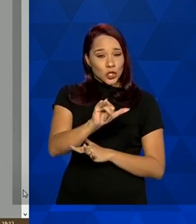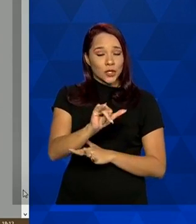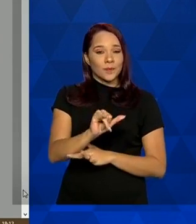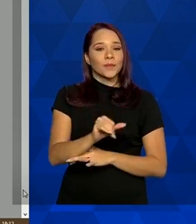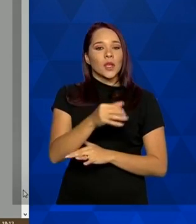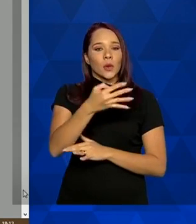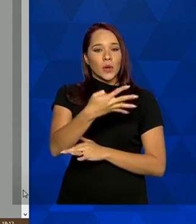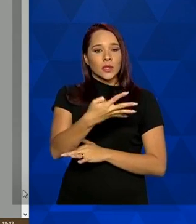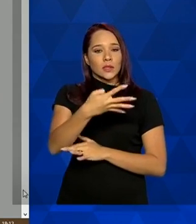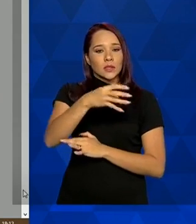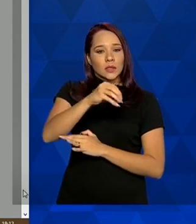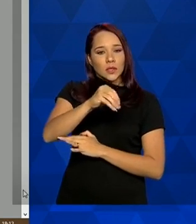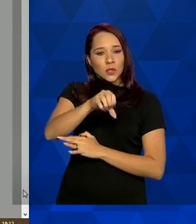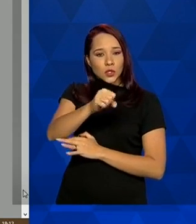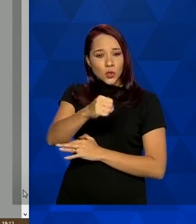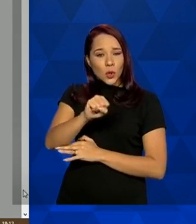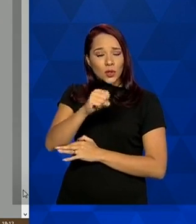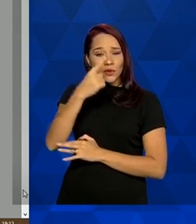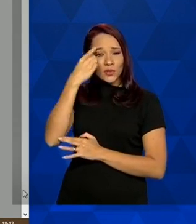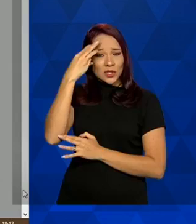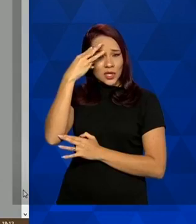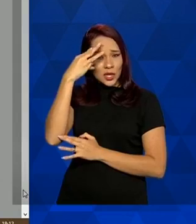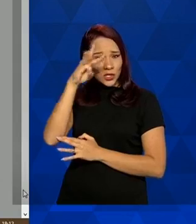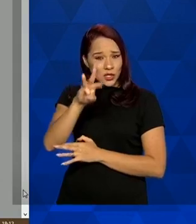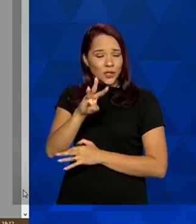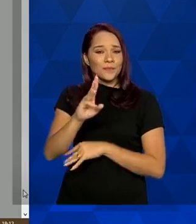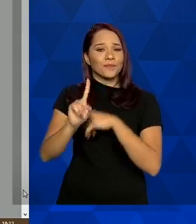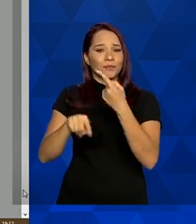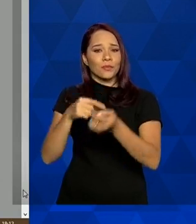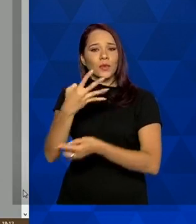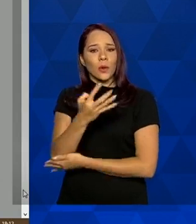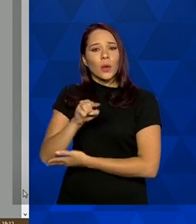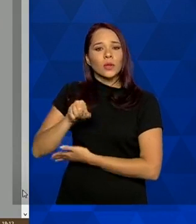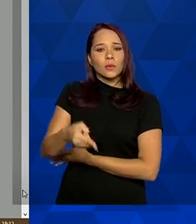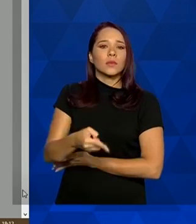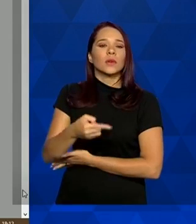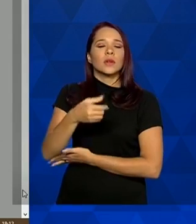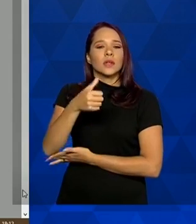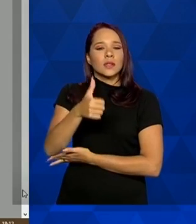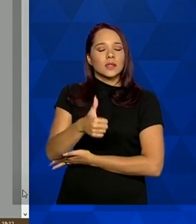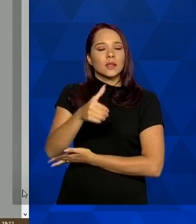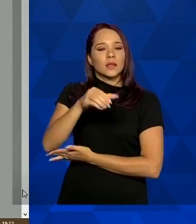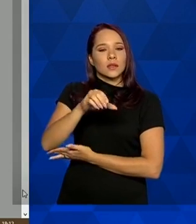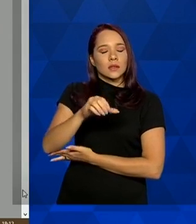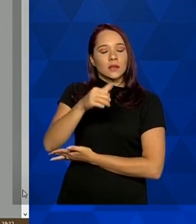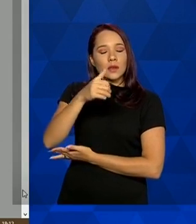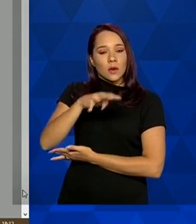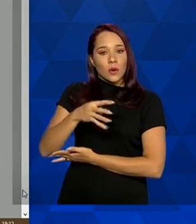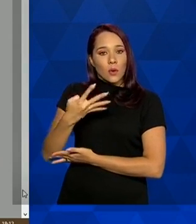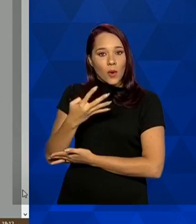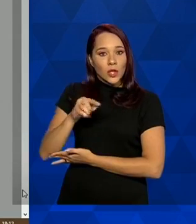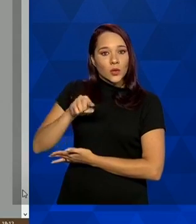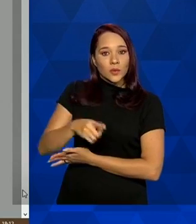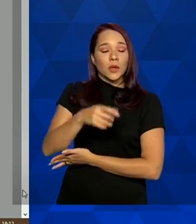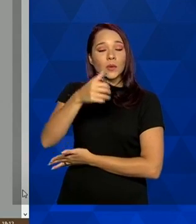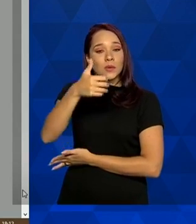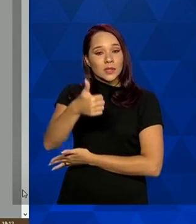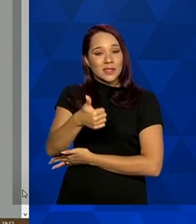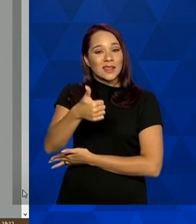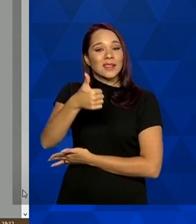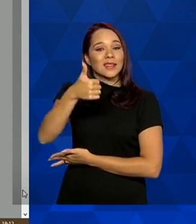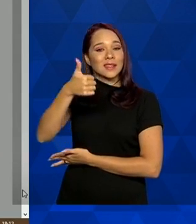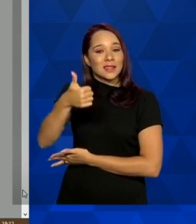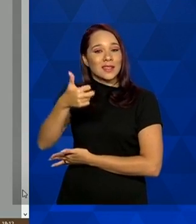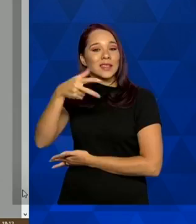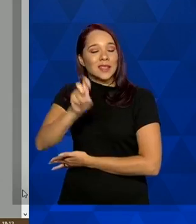dos quais 408 nos últimos três dias e outros 4.515 óbitos estão em investigação.